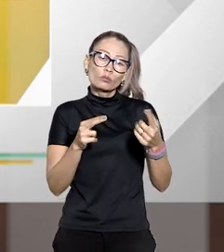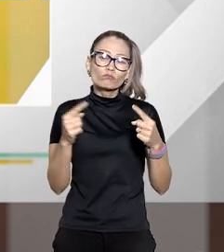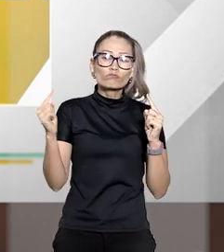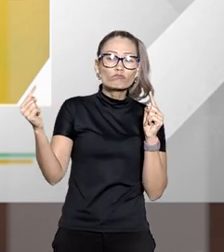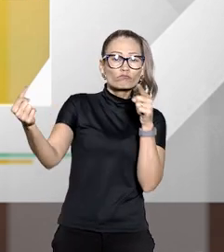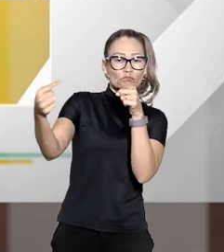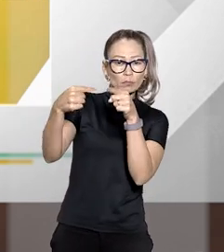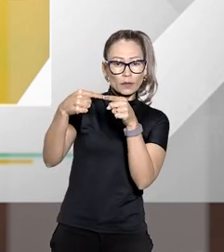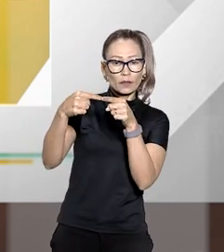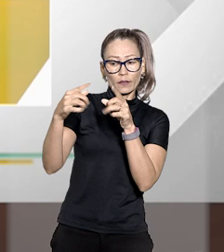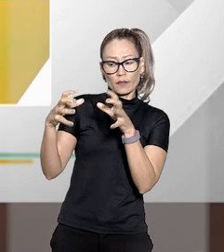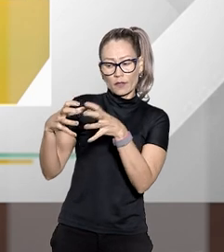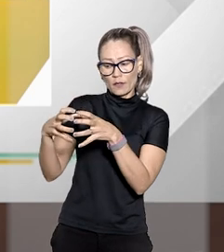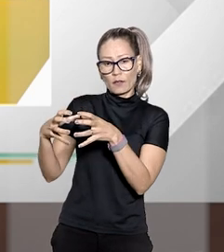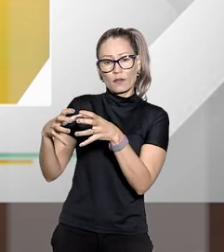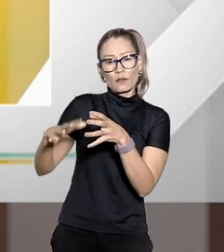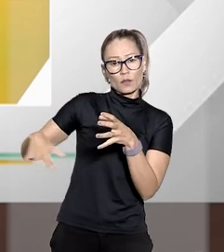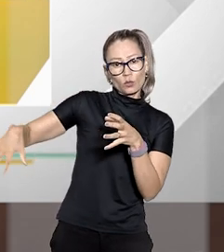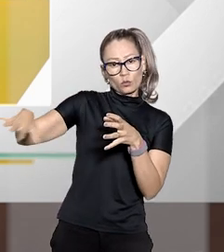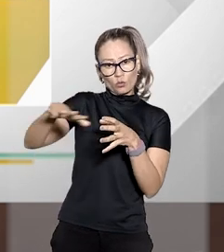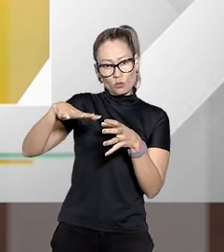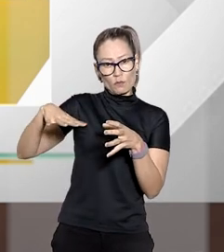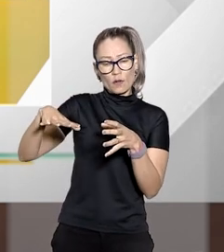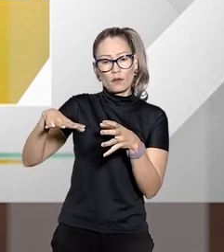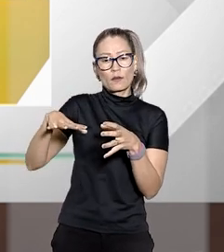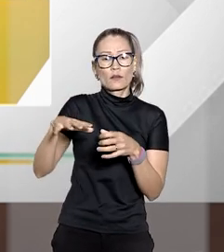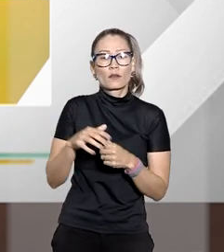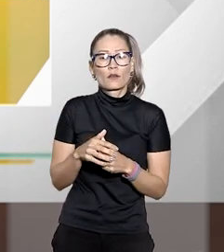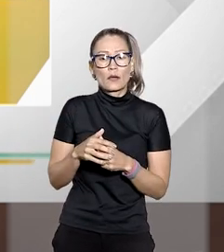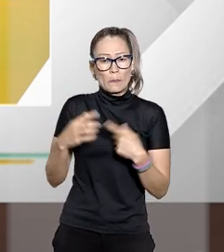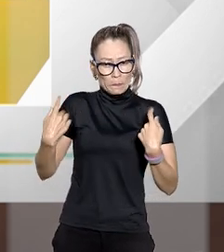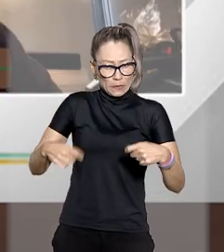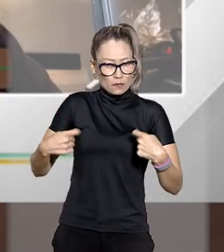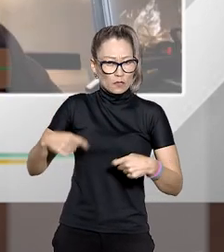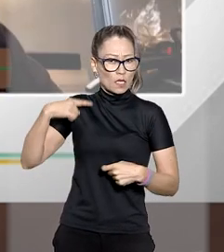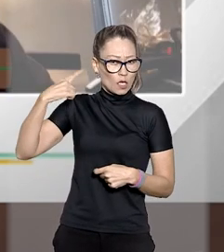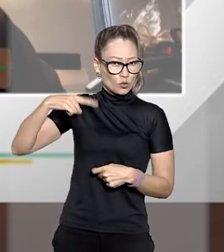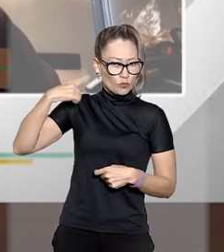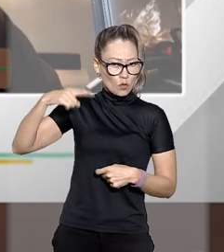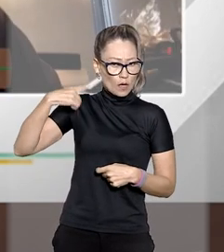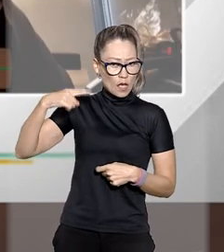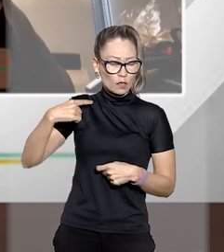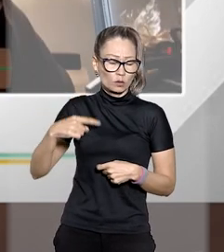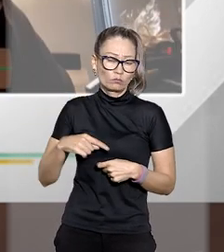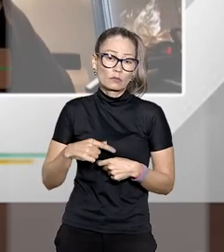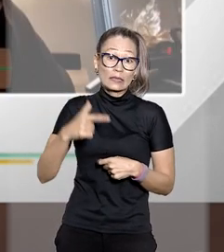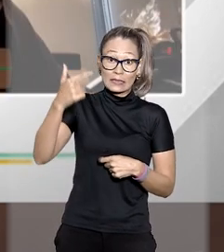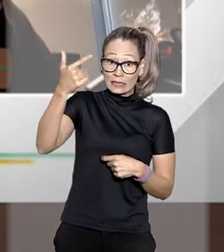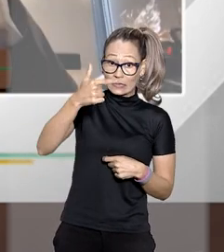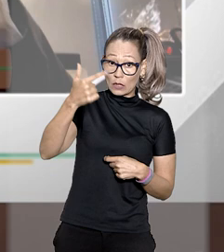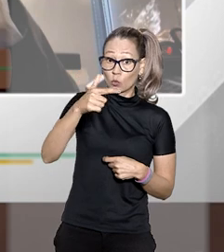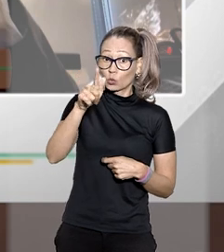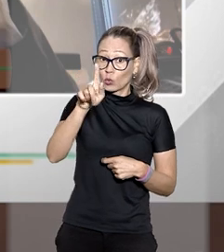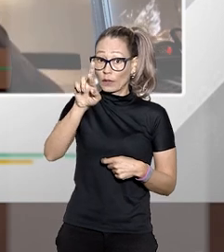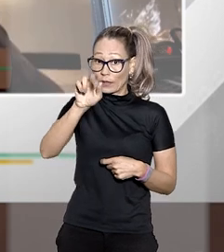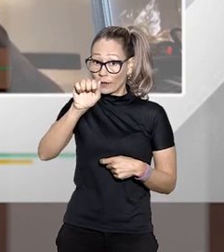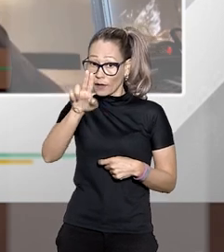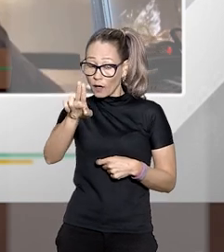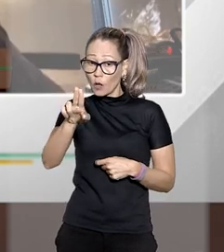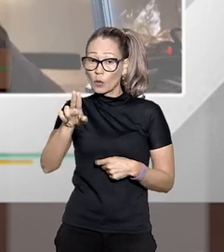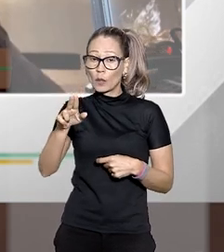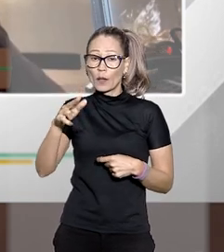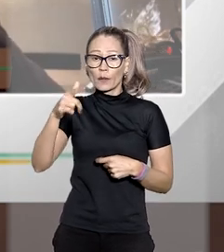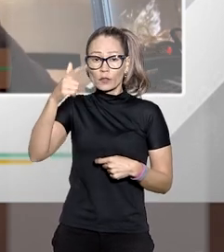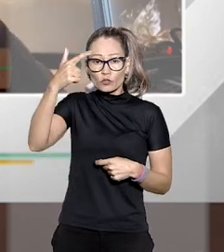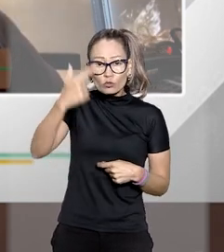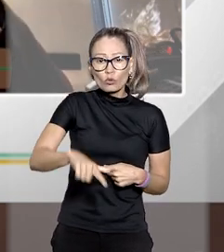recursais há necessidade de advogado nesse caso? no segundo grau para que você recorra você tem